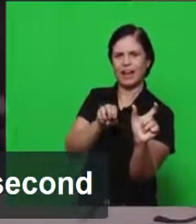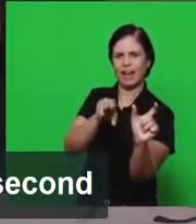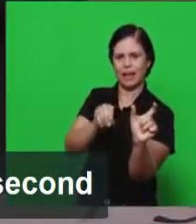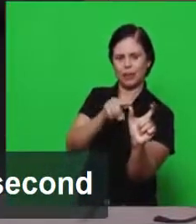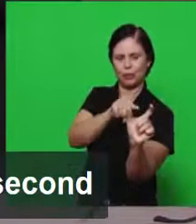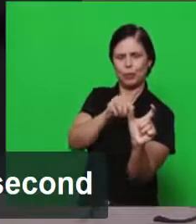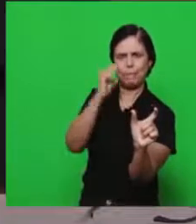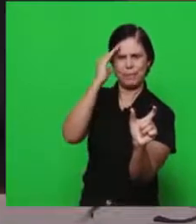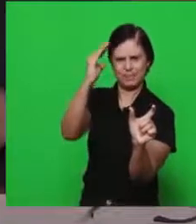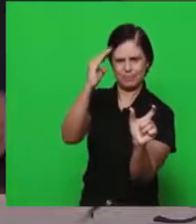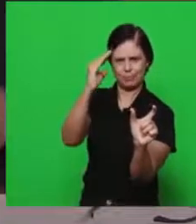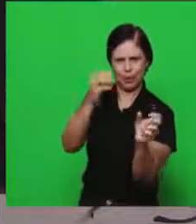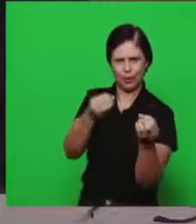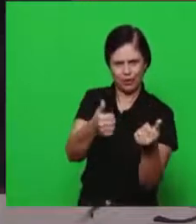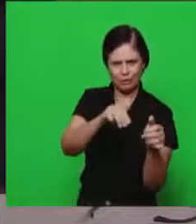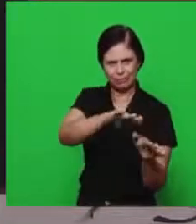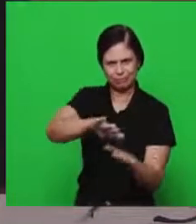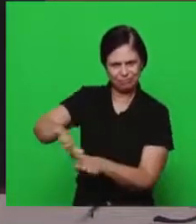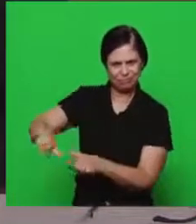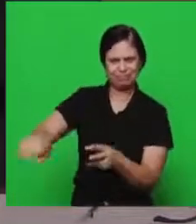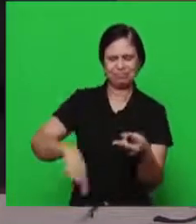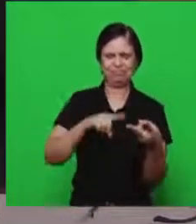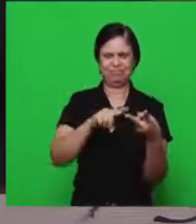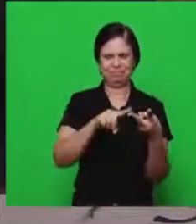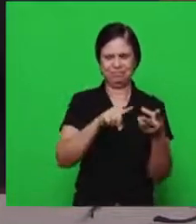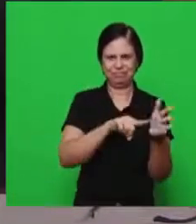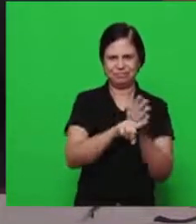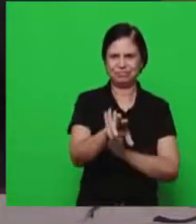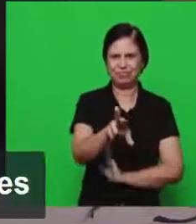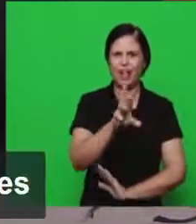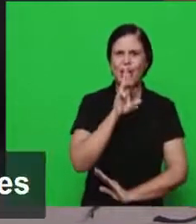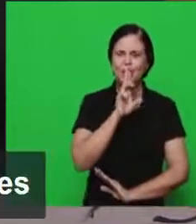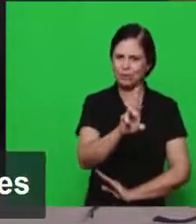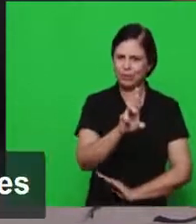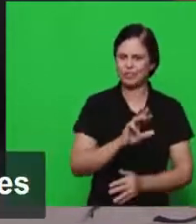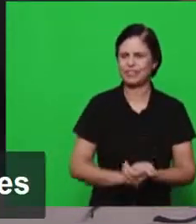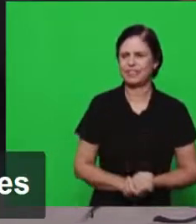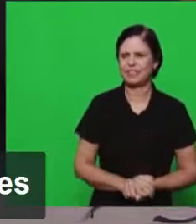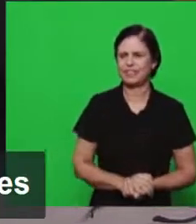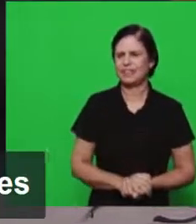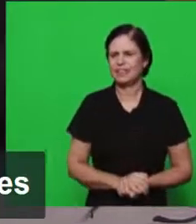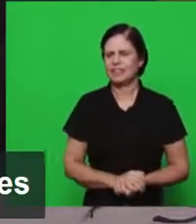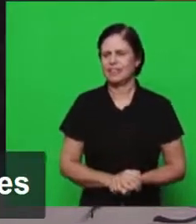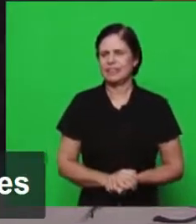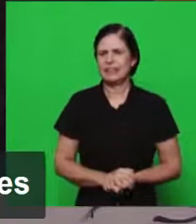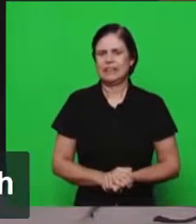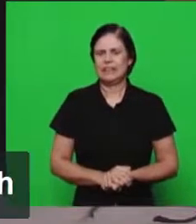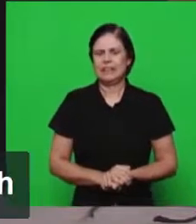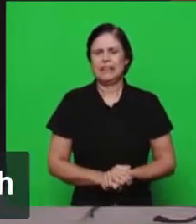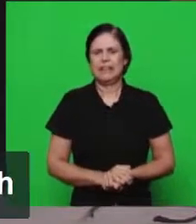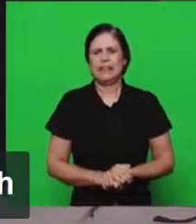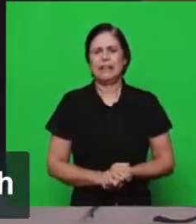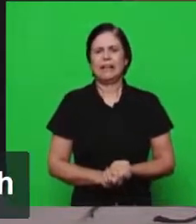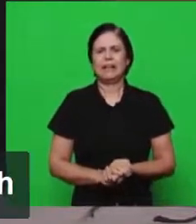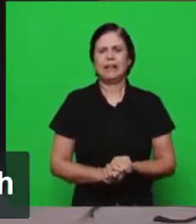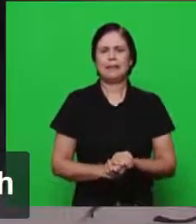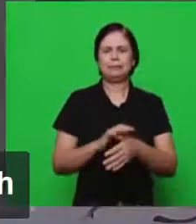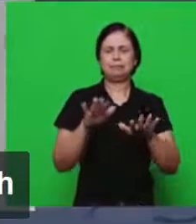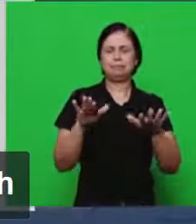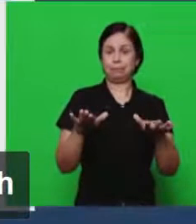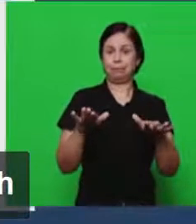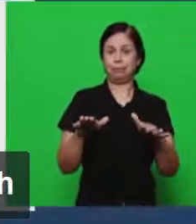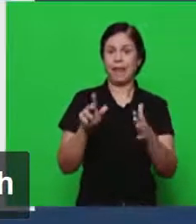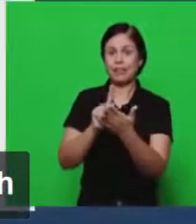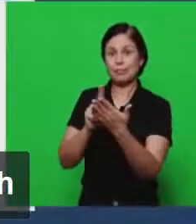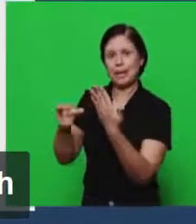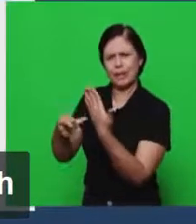vamos a segunda que é a resposta então levando-se contra o ministério terreno as palavras foram ditadas durante o ministério